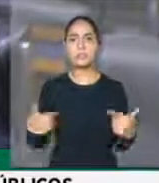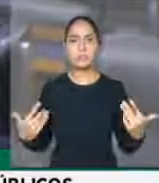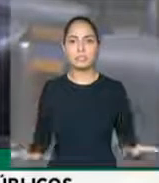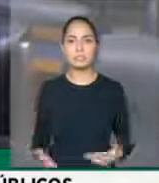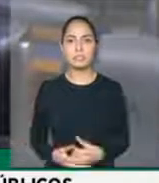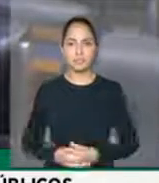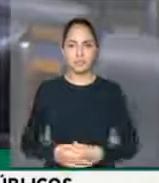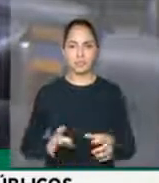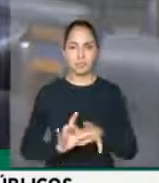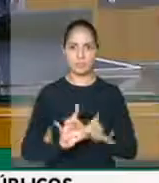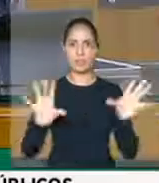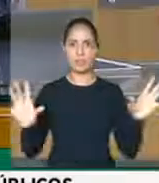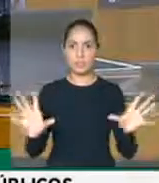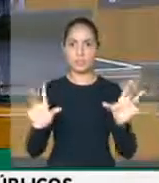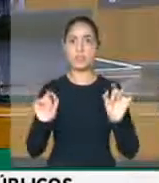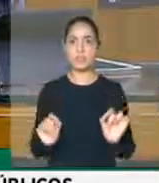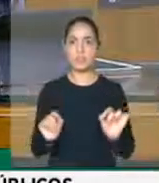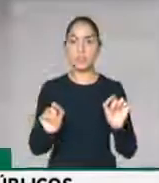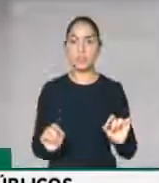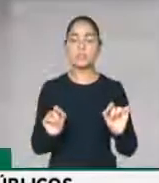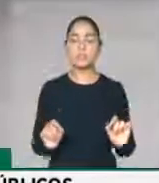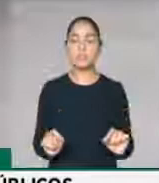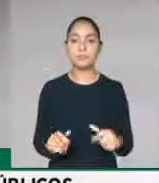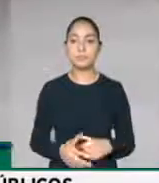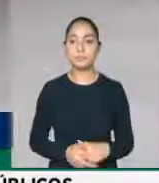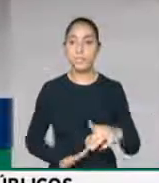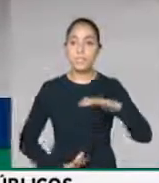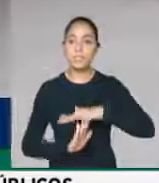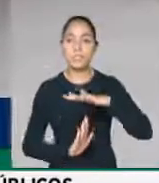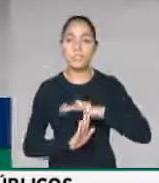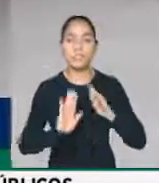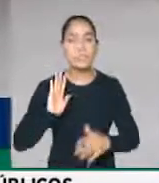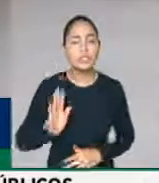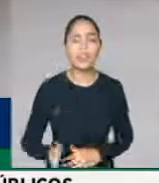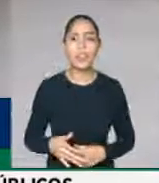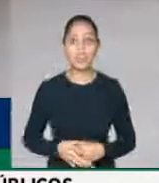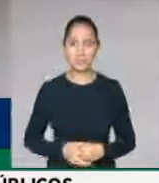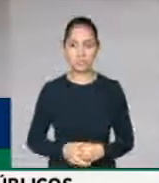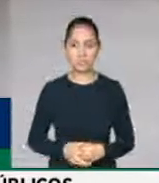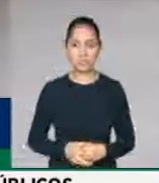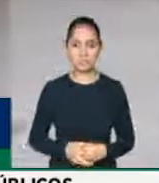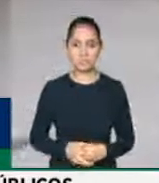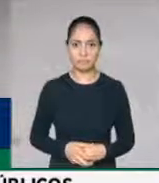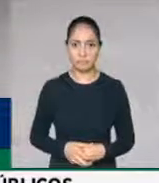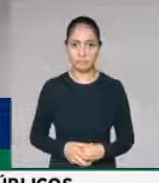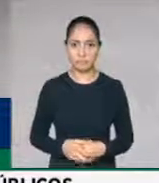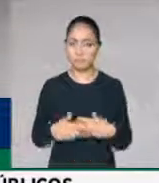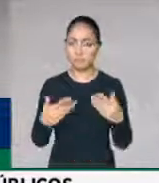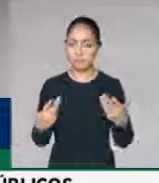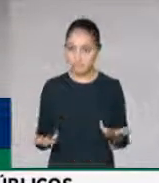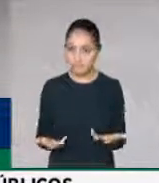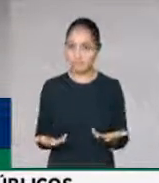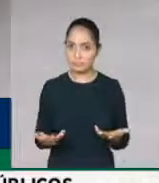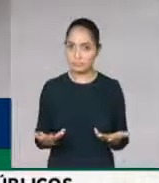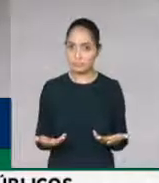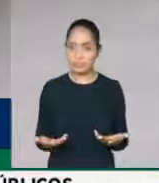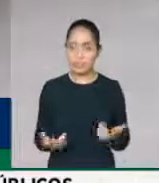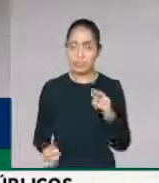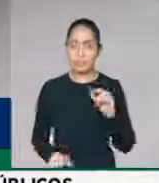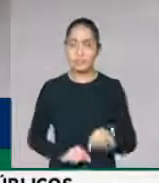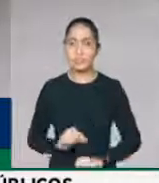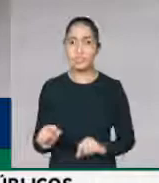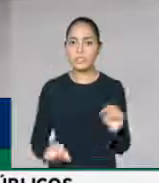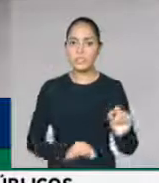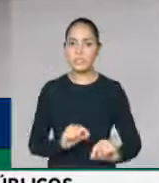coletivas, mas esse limite, ainda mais sendo definido aqui por essa Casa e não definido localmente, como